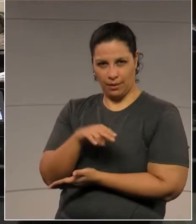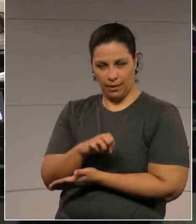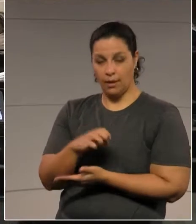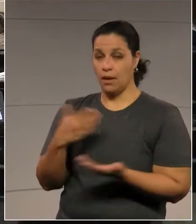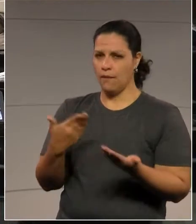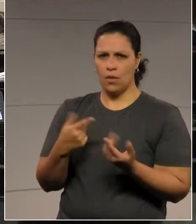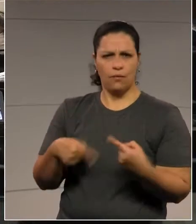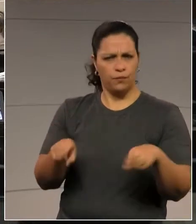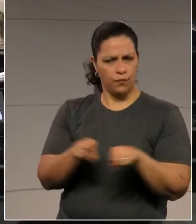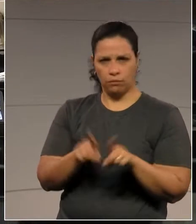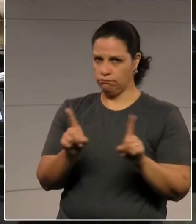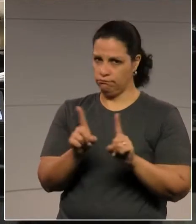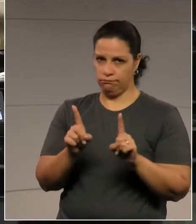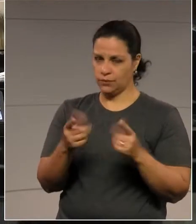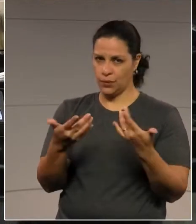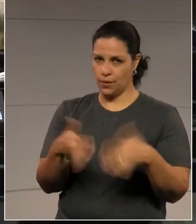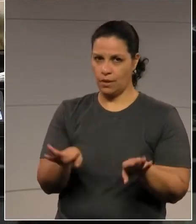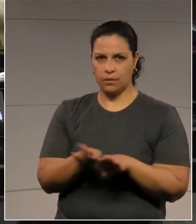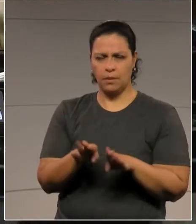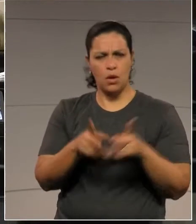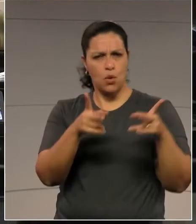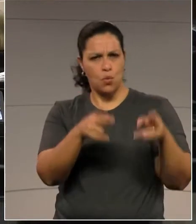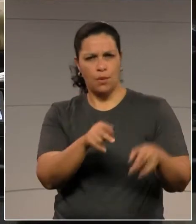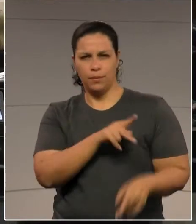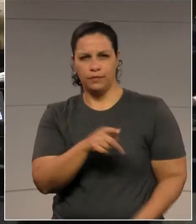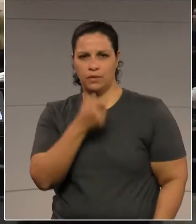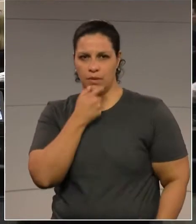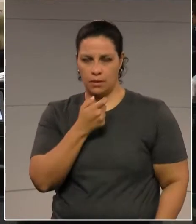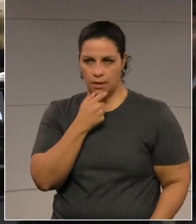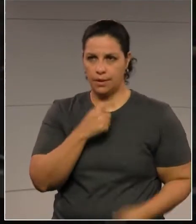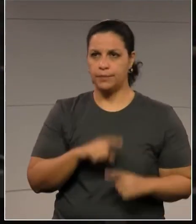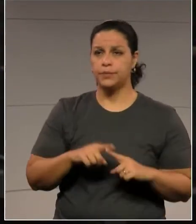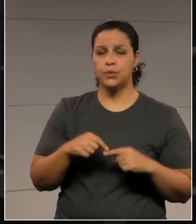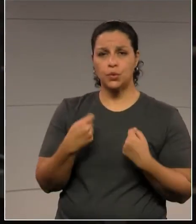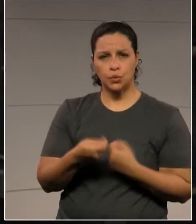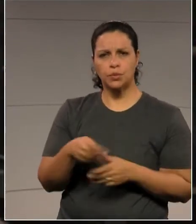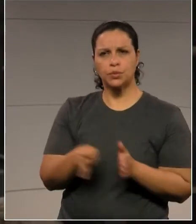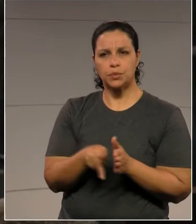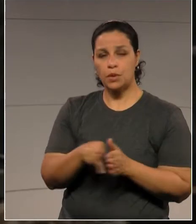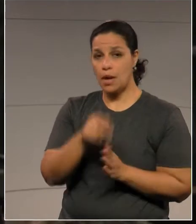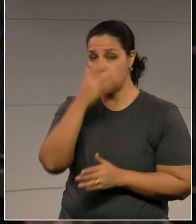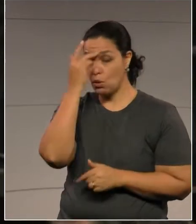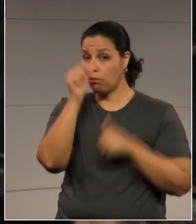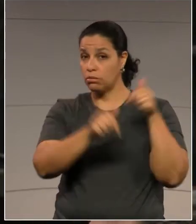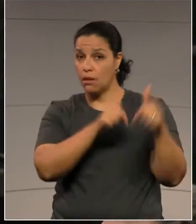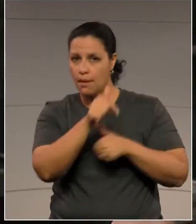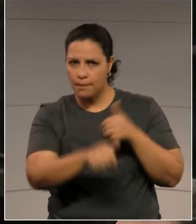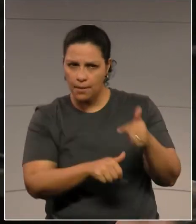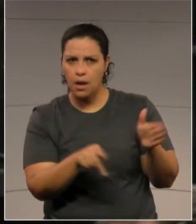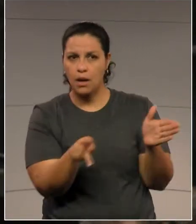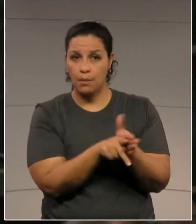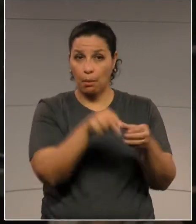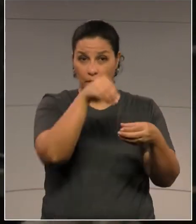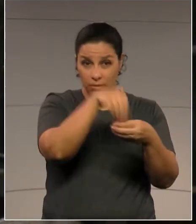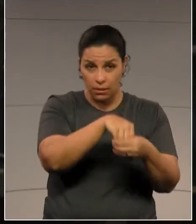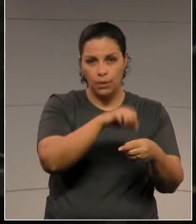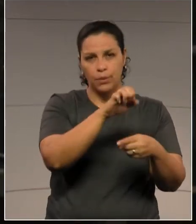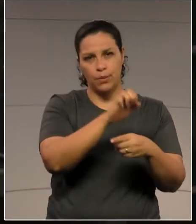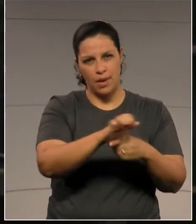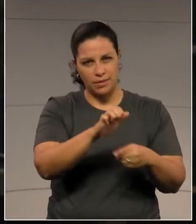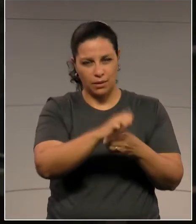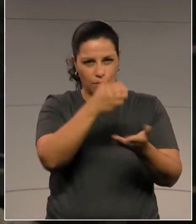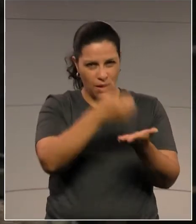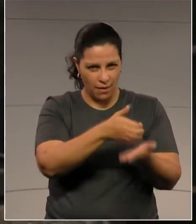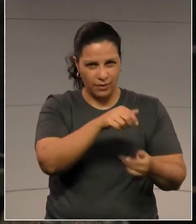Quero ser repetitivo ao professor Lemos na questão dos servidores públicos. Eu acho que o senhor,